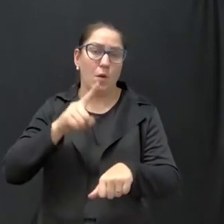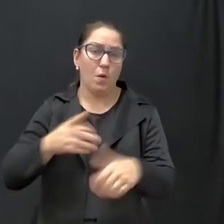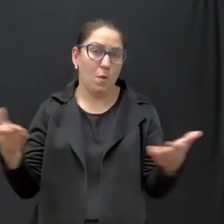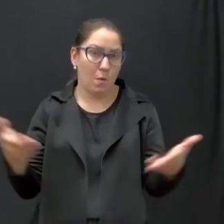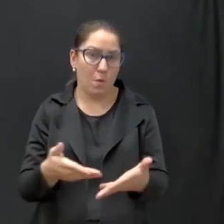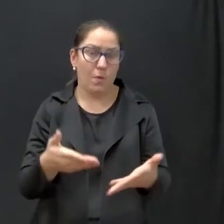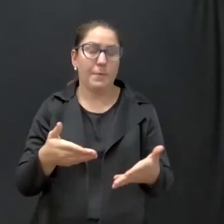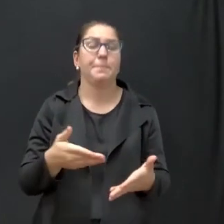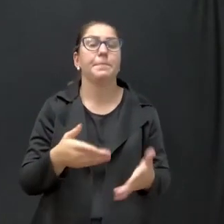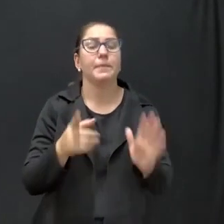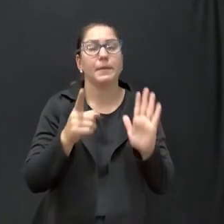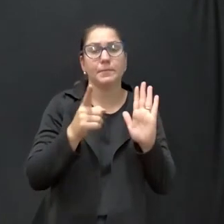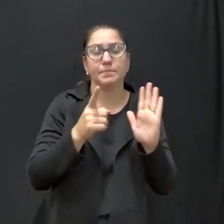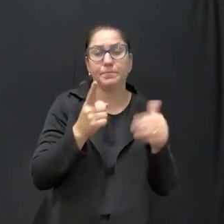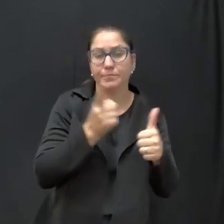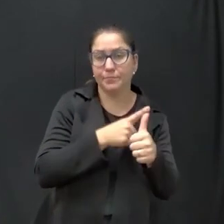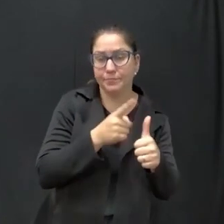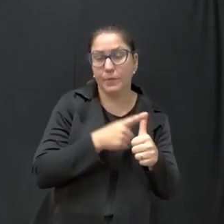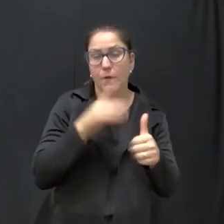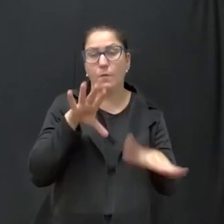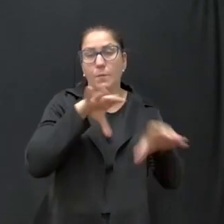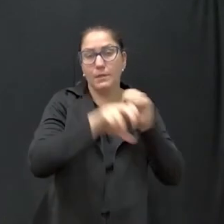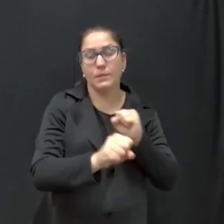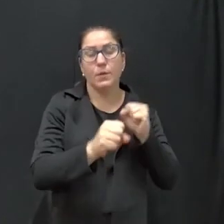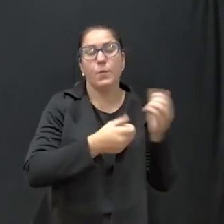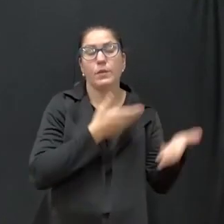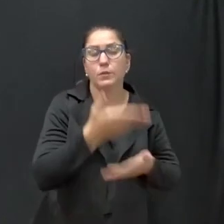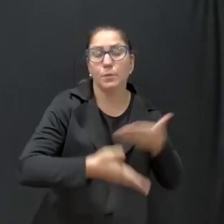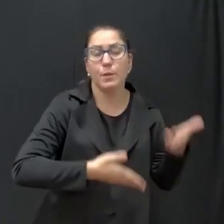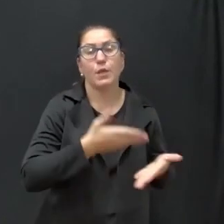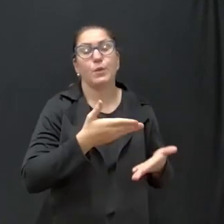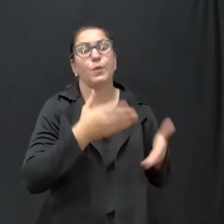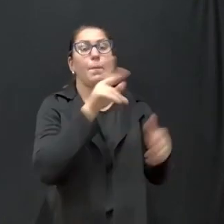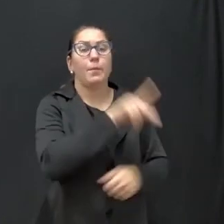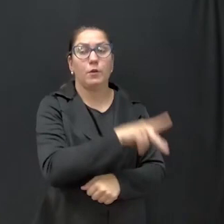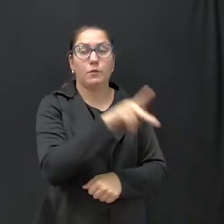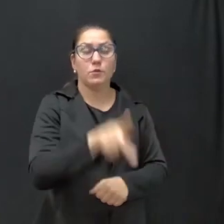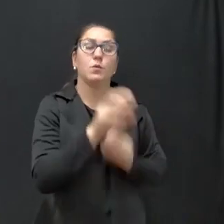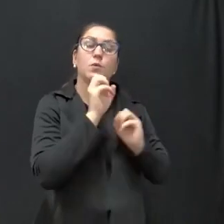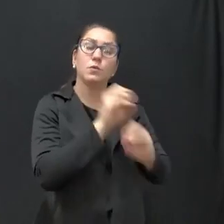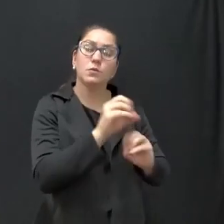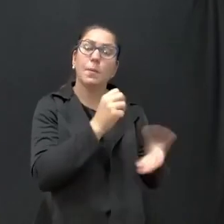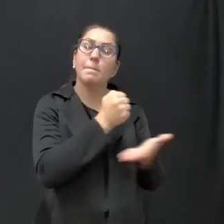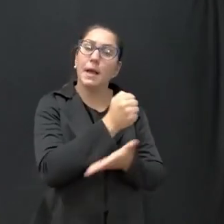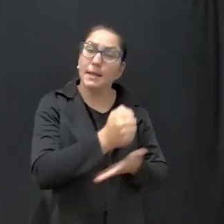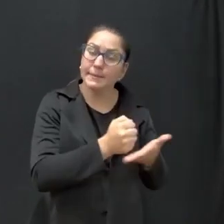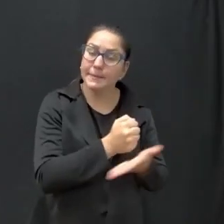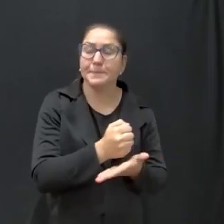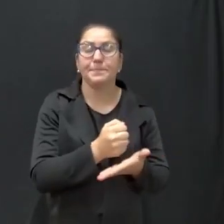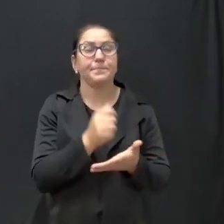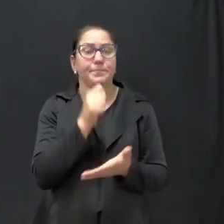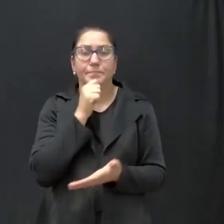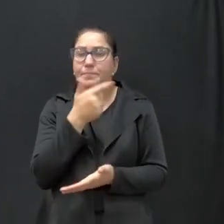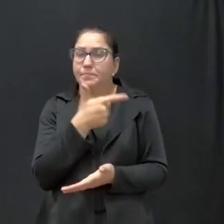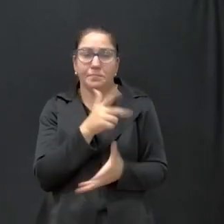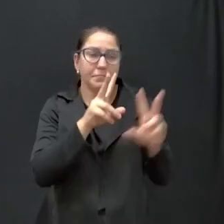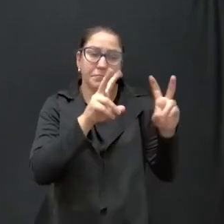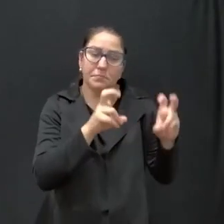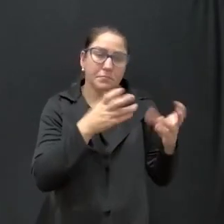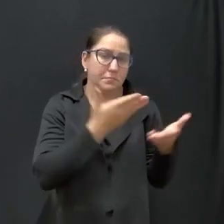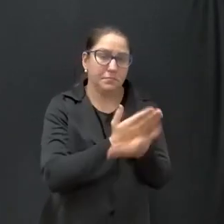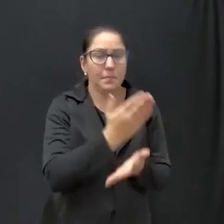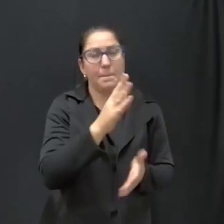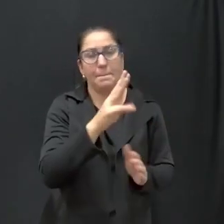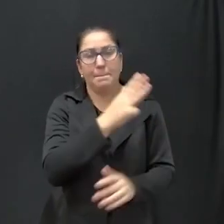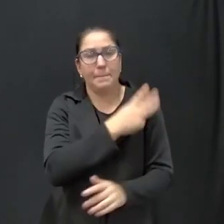Inciso 1. A formação inicial em serviço para professores de educação básica, ainda não titulados em nível